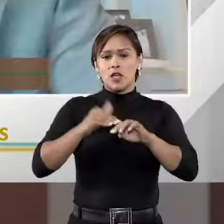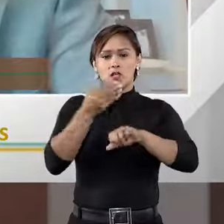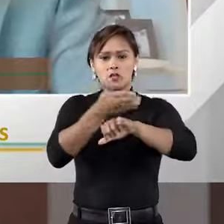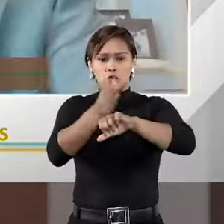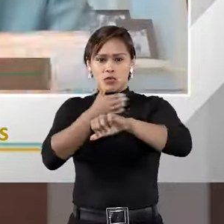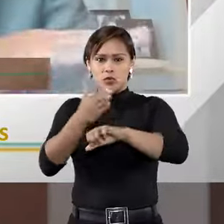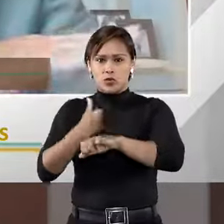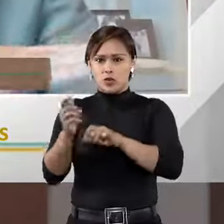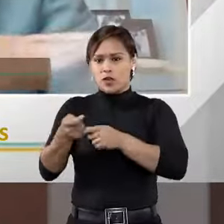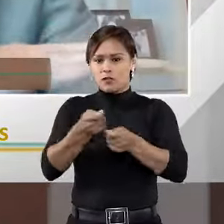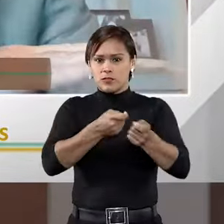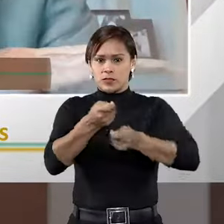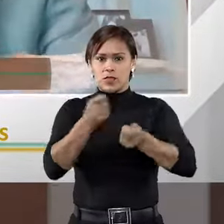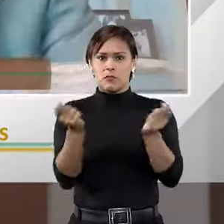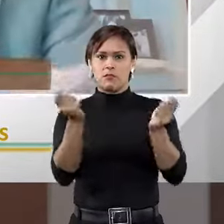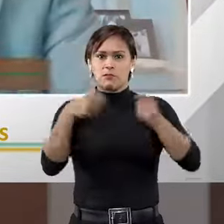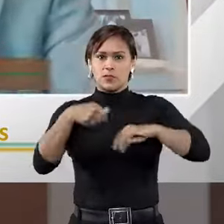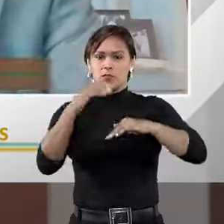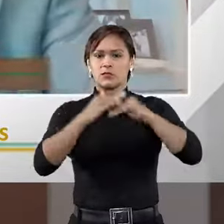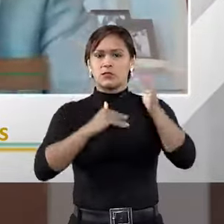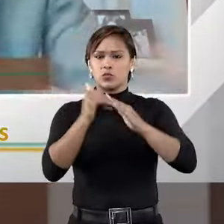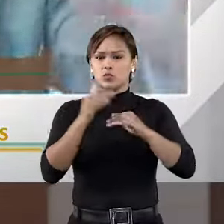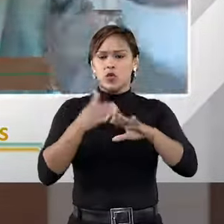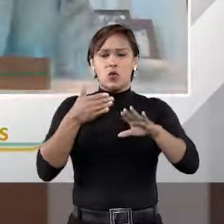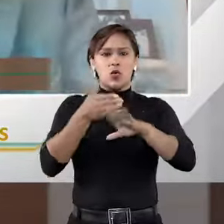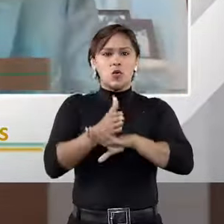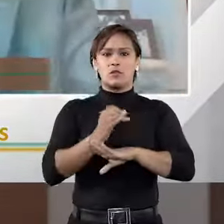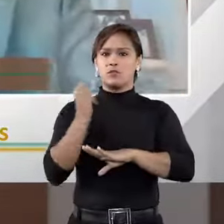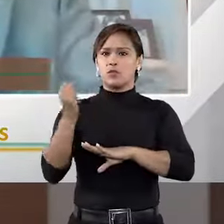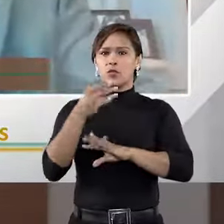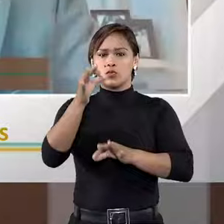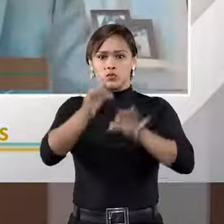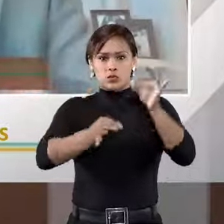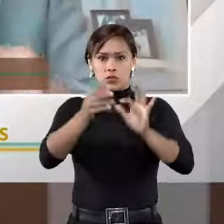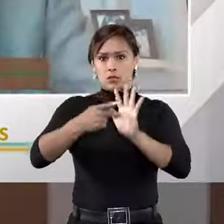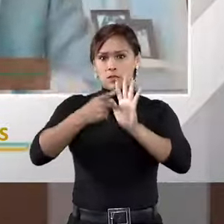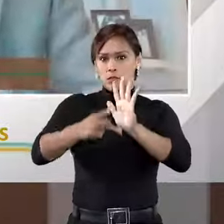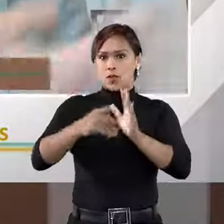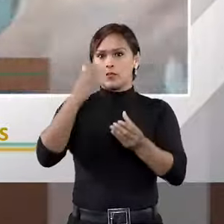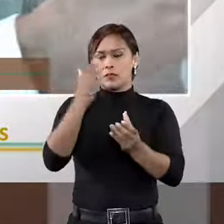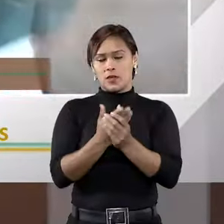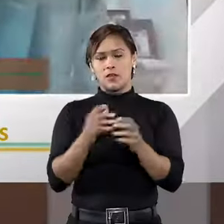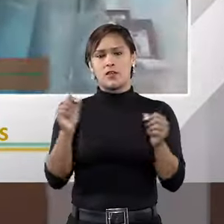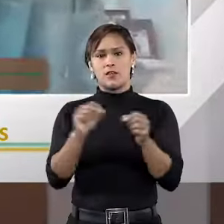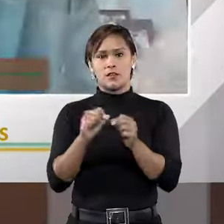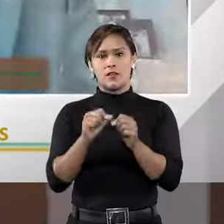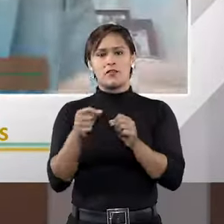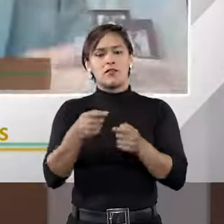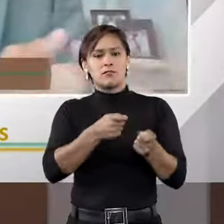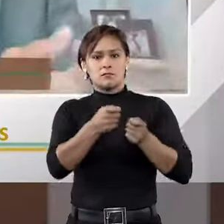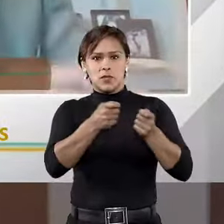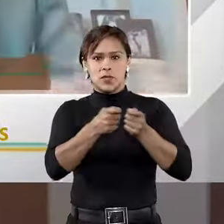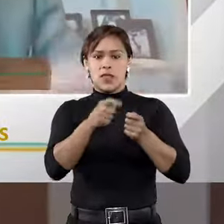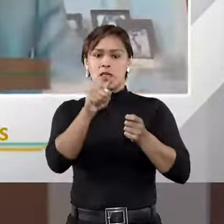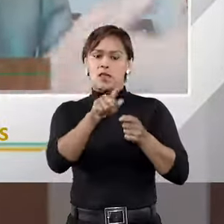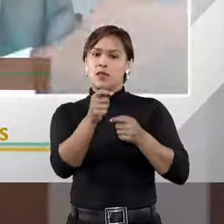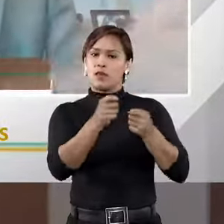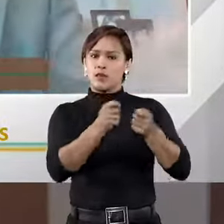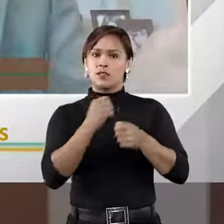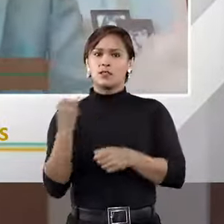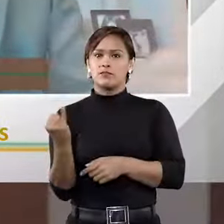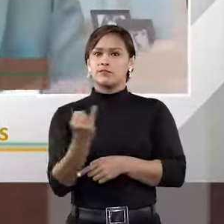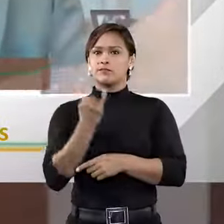condução da arbitragem, sem nenhuma intromissão relevante no julgamento da causa. Isso é feito pelos árbitros, e os árbitros são